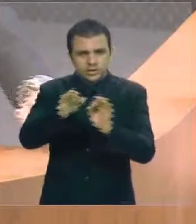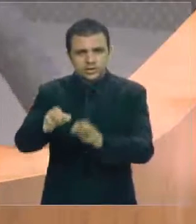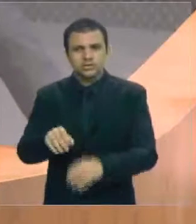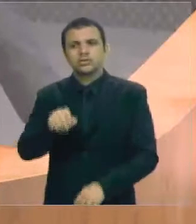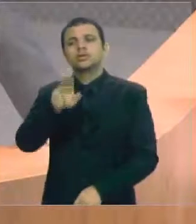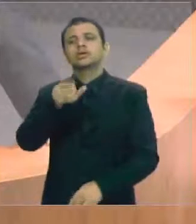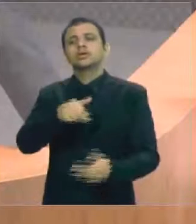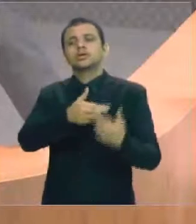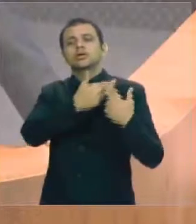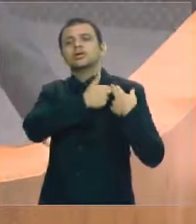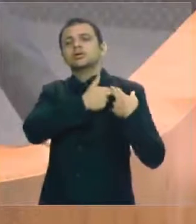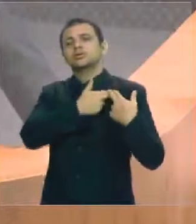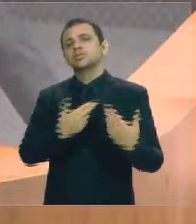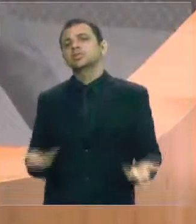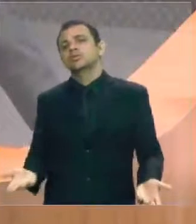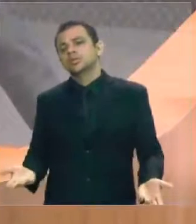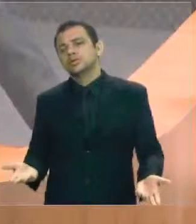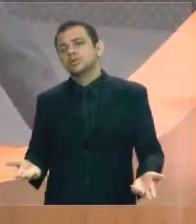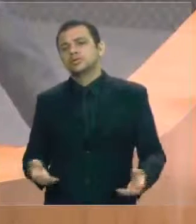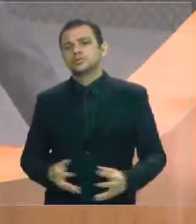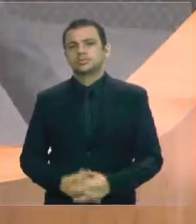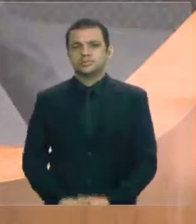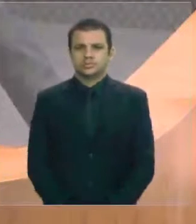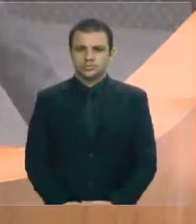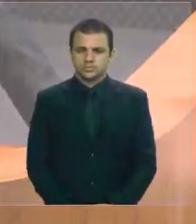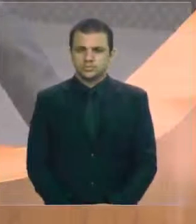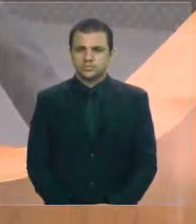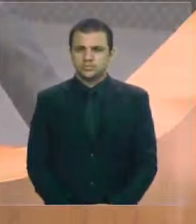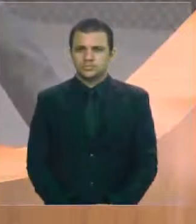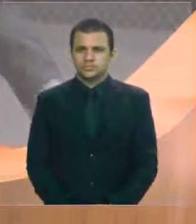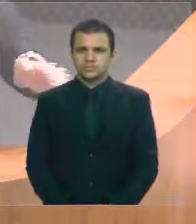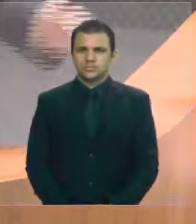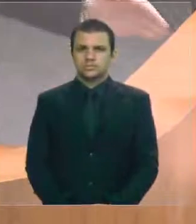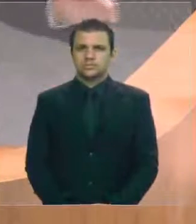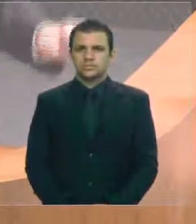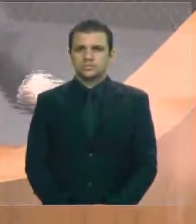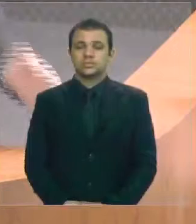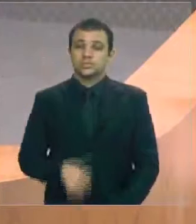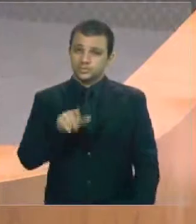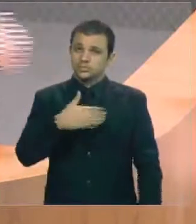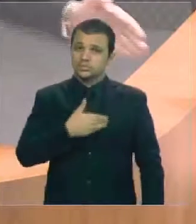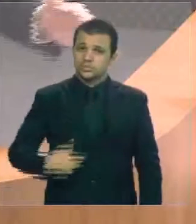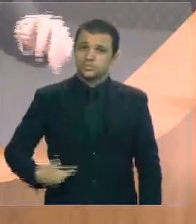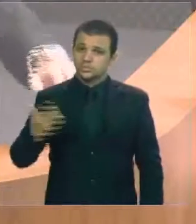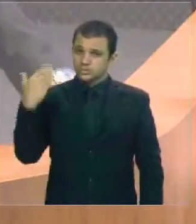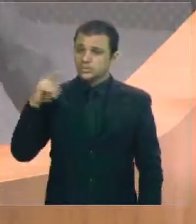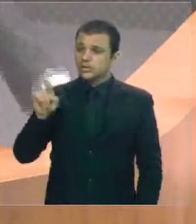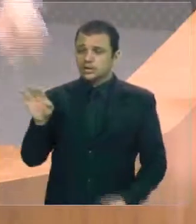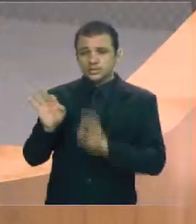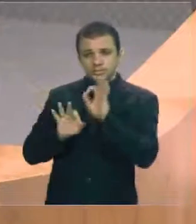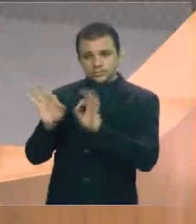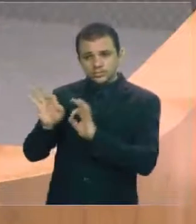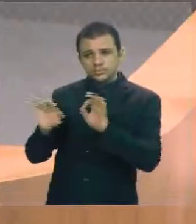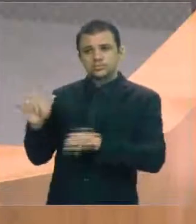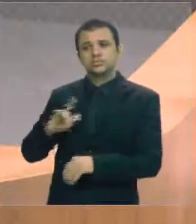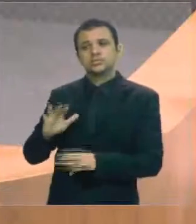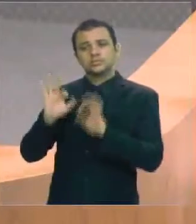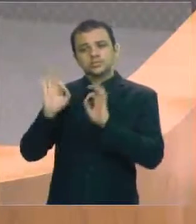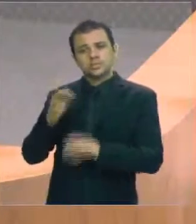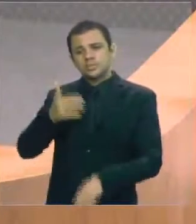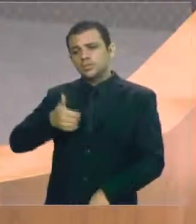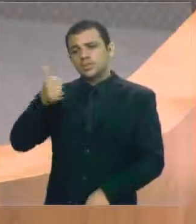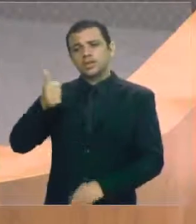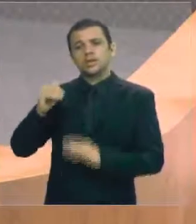pagamentos em dia. Que foi o governo passado que deixou uma margem a menor do Brasil.